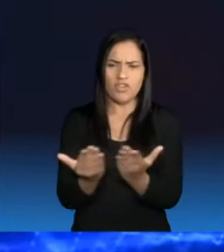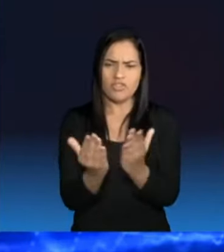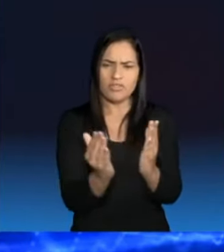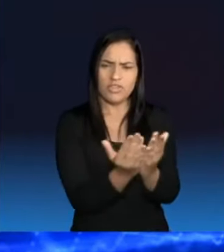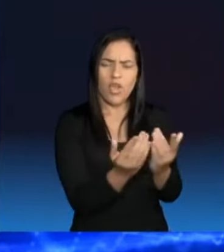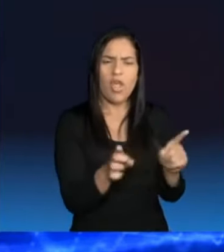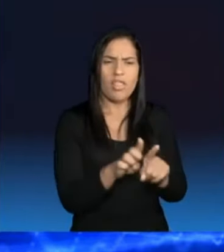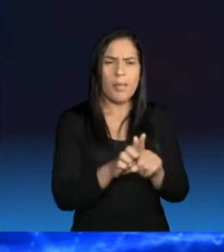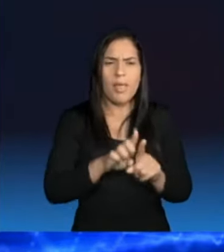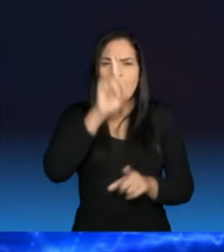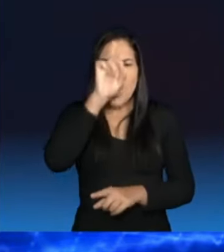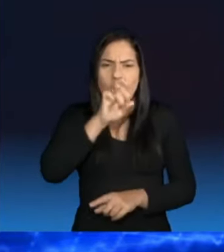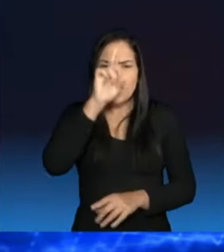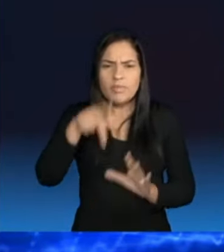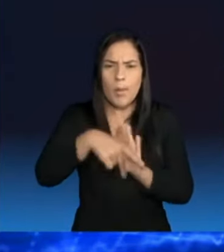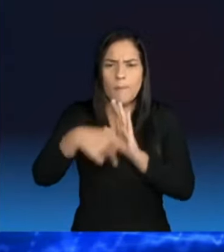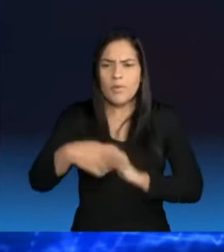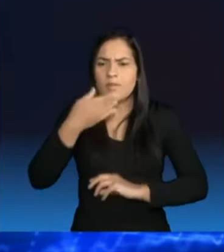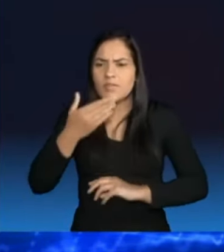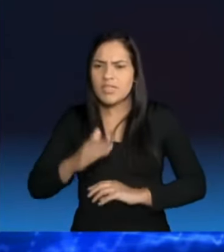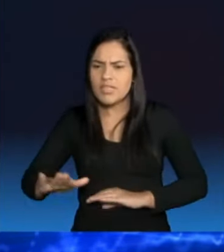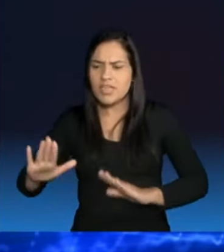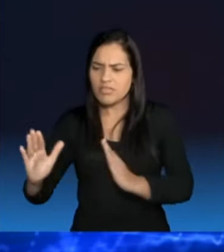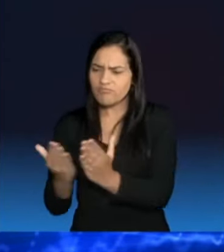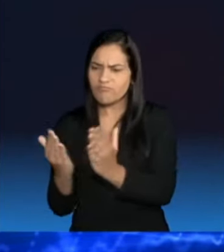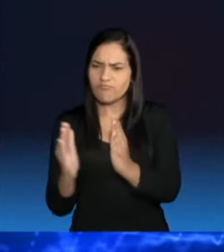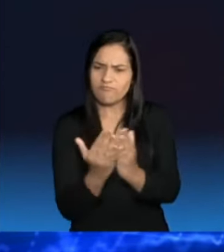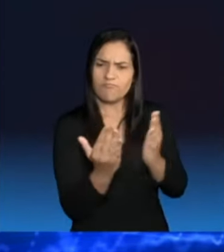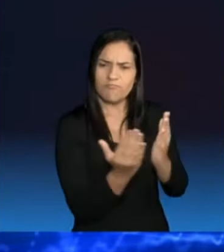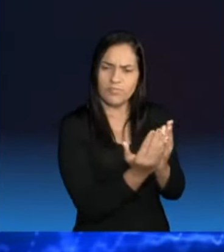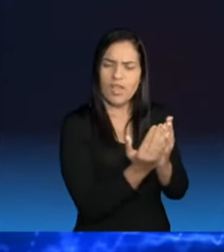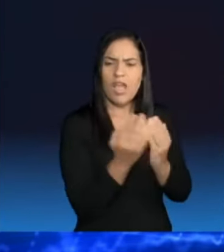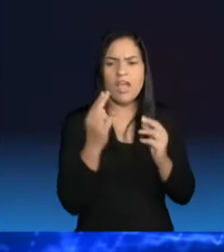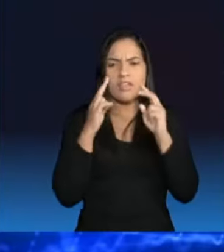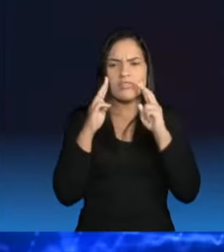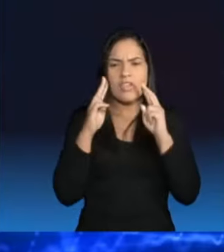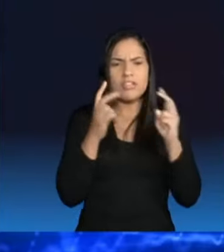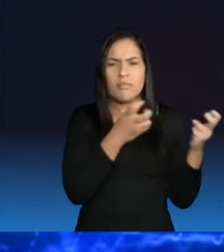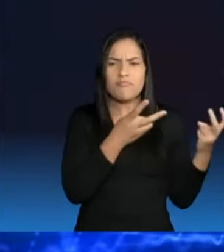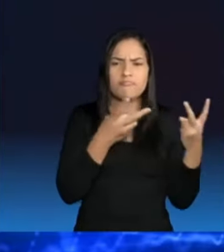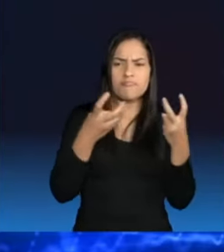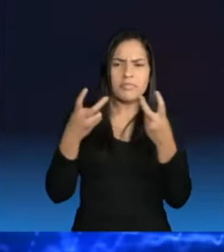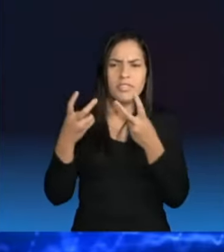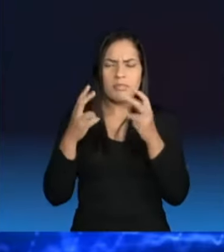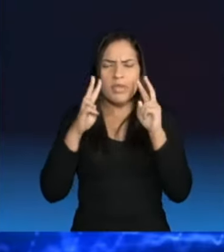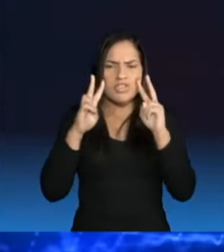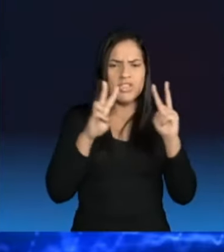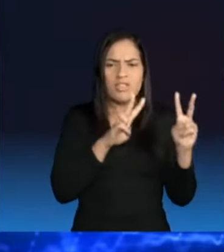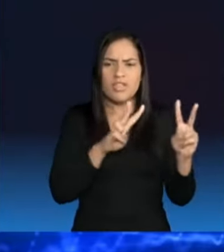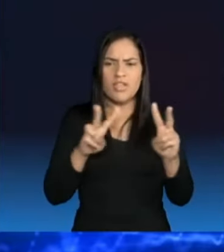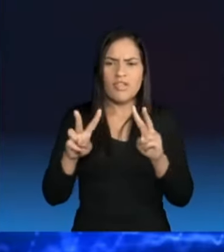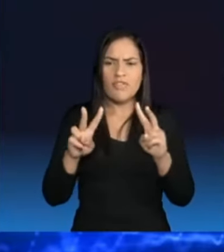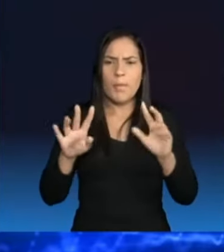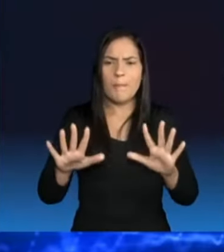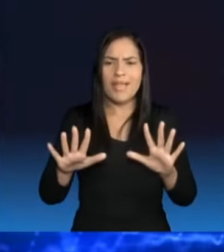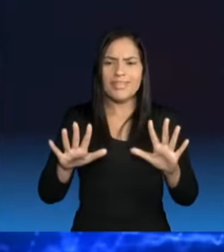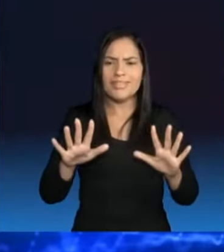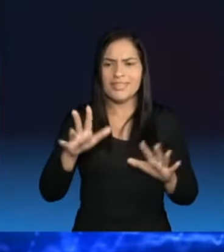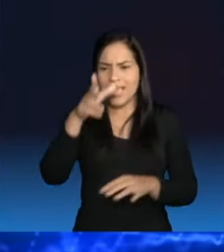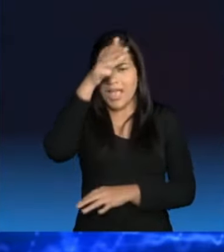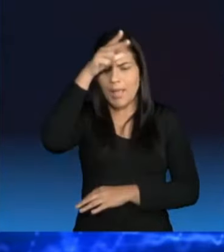infantil ser fechado. A gente tem visto tudo isso acontecendo e, inacreditavelmente, a Prefeitura está conseguindo